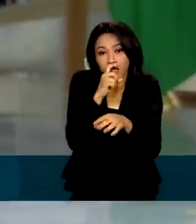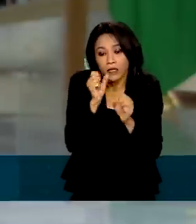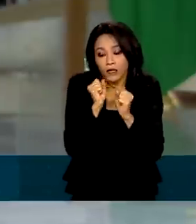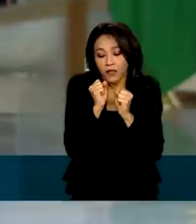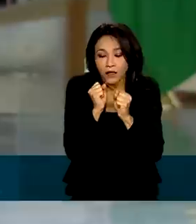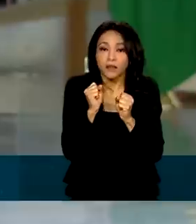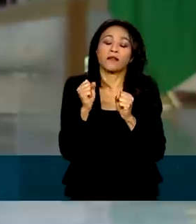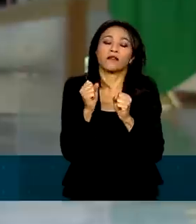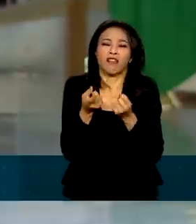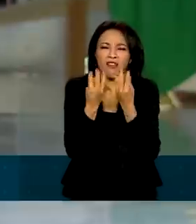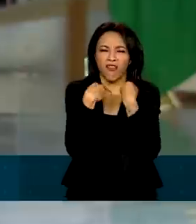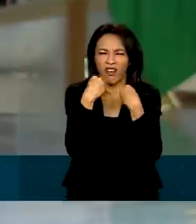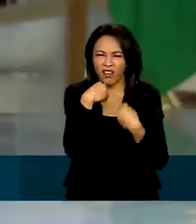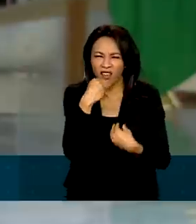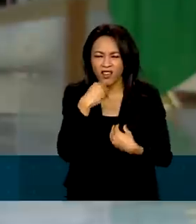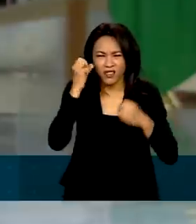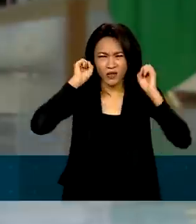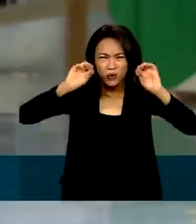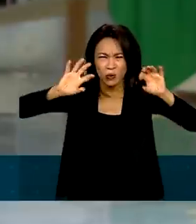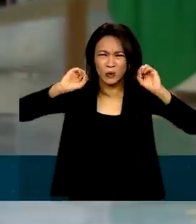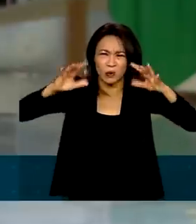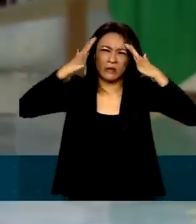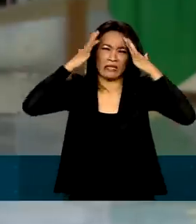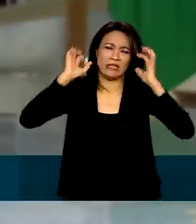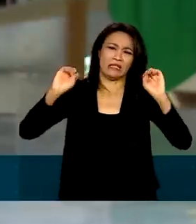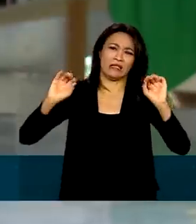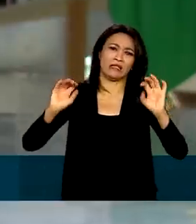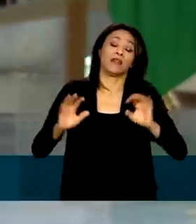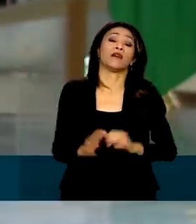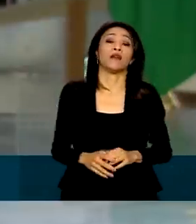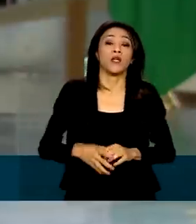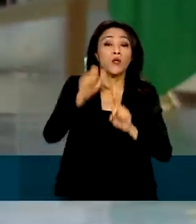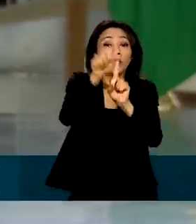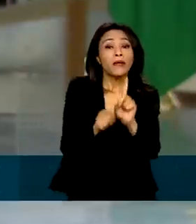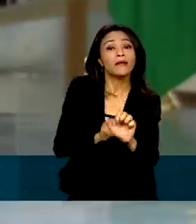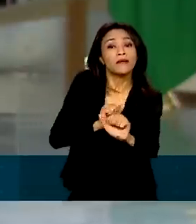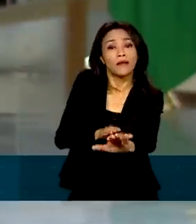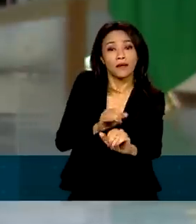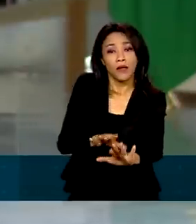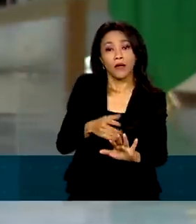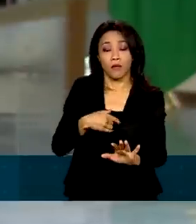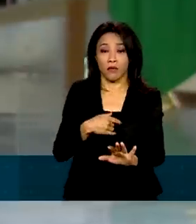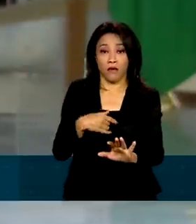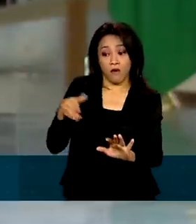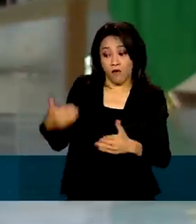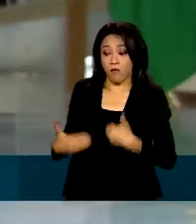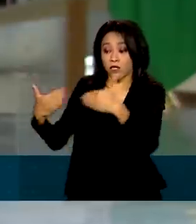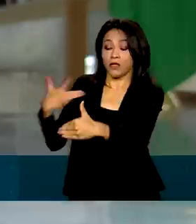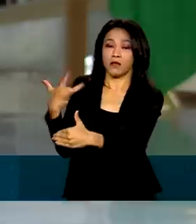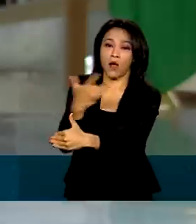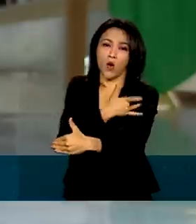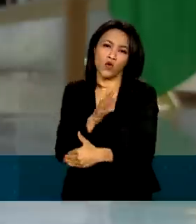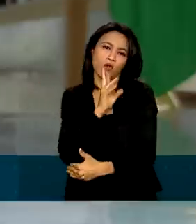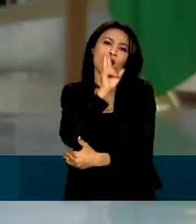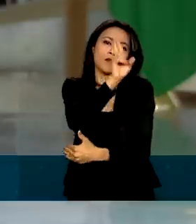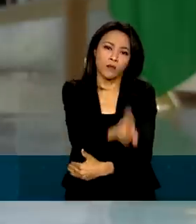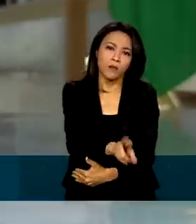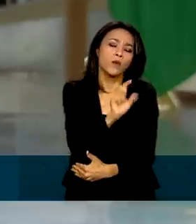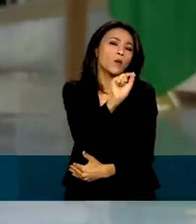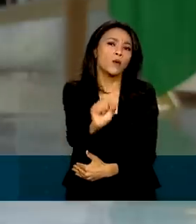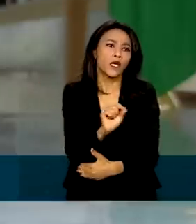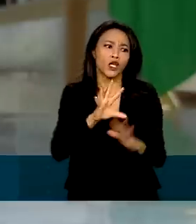fraqueza e dores de cabeça. Em setembro, o Ministério da Saúde determinou que os resultados de todos os testes diagnósticos